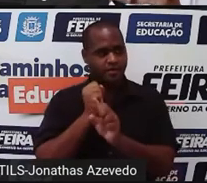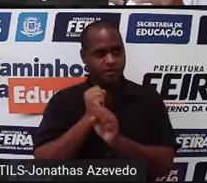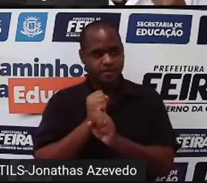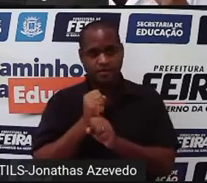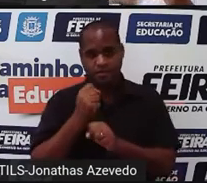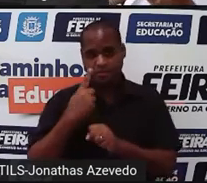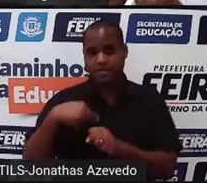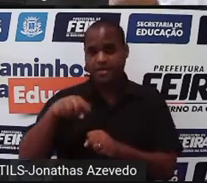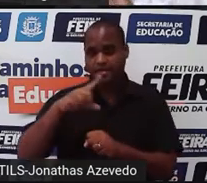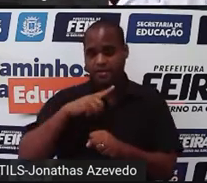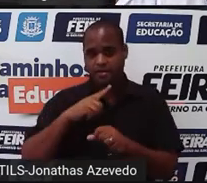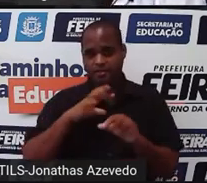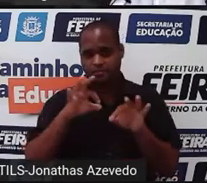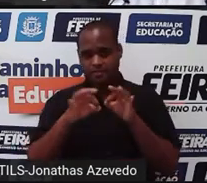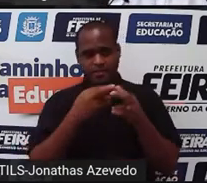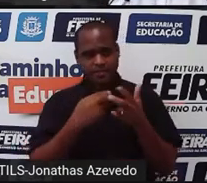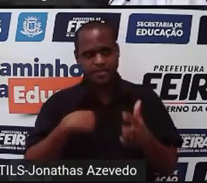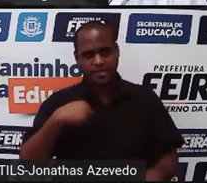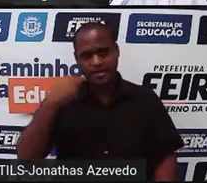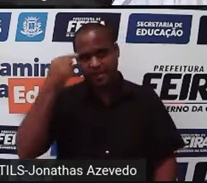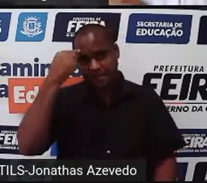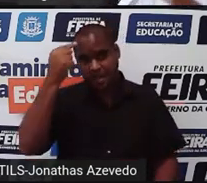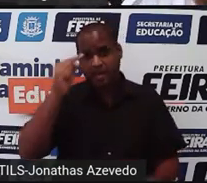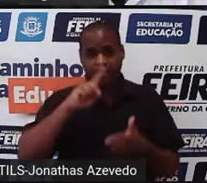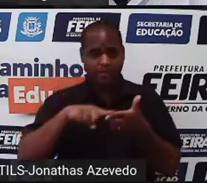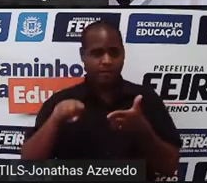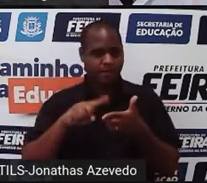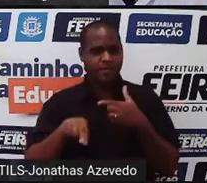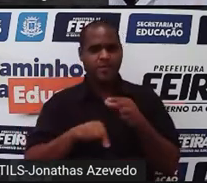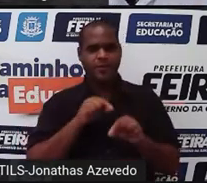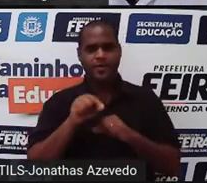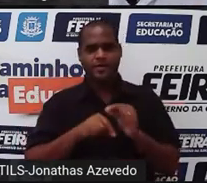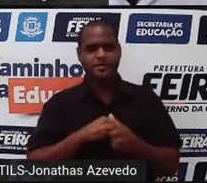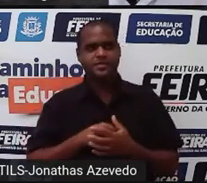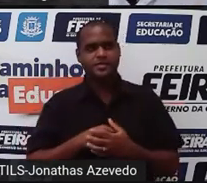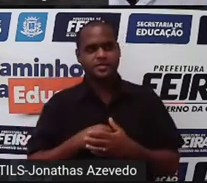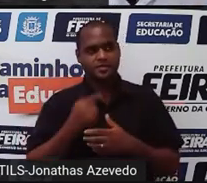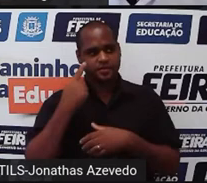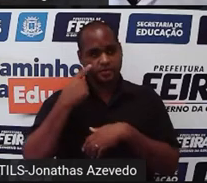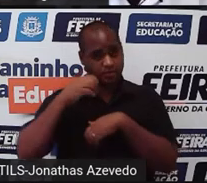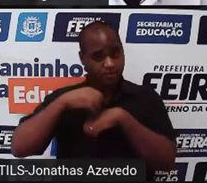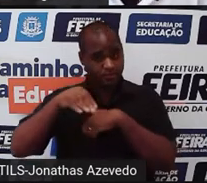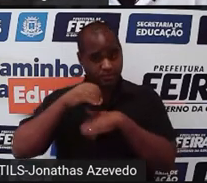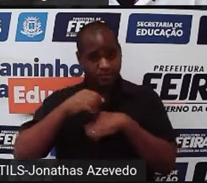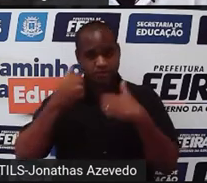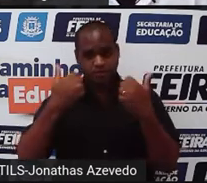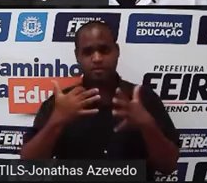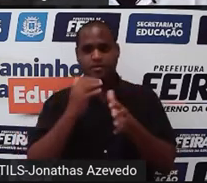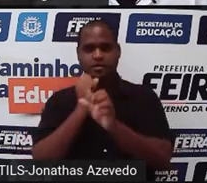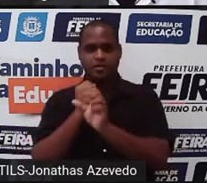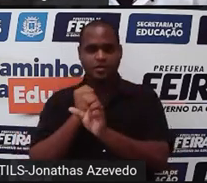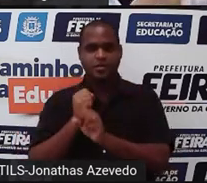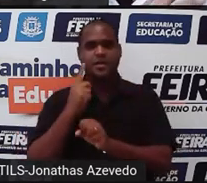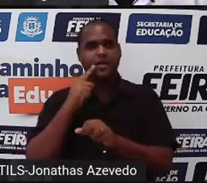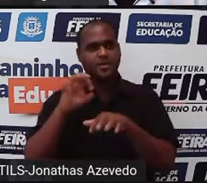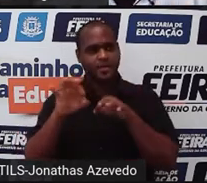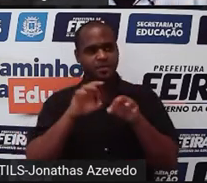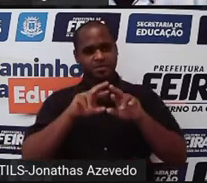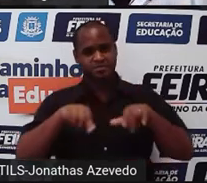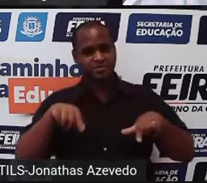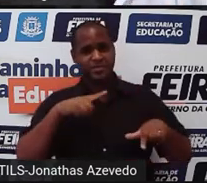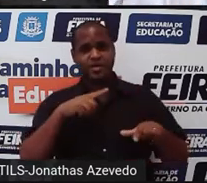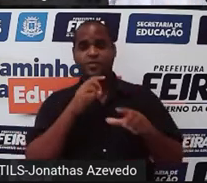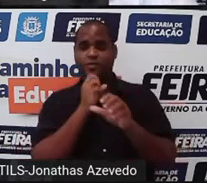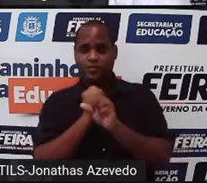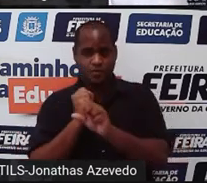eu estou entendendo o problema. Aí, se eu pegar essa quantidade de canudos que eu fiz cubos e somar